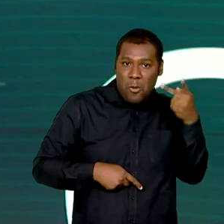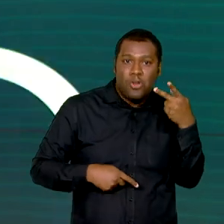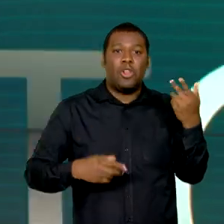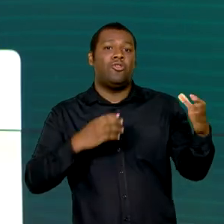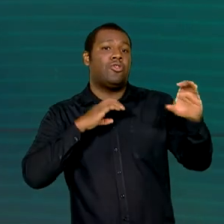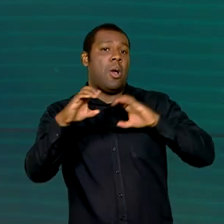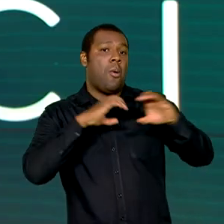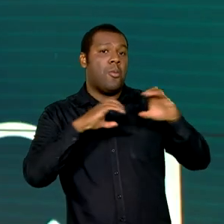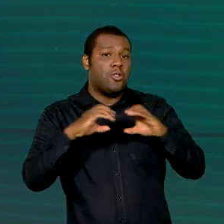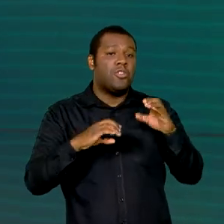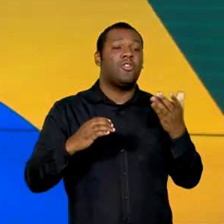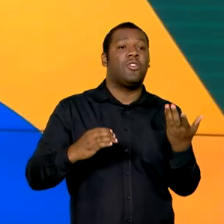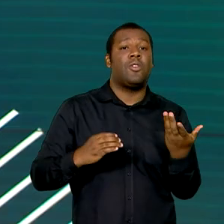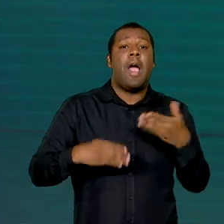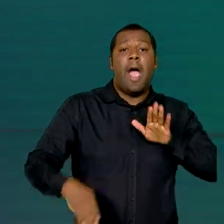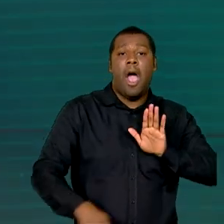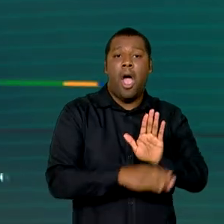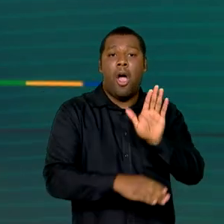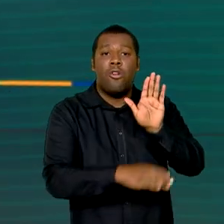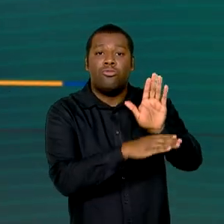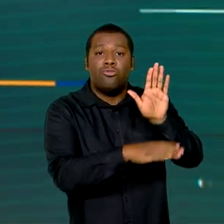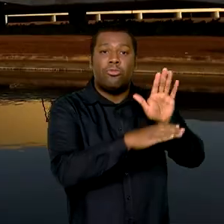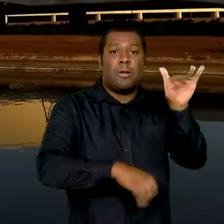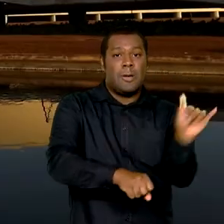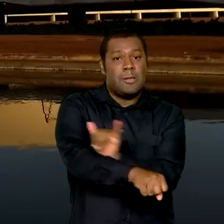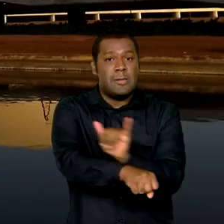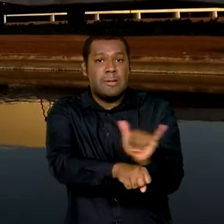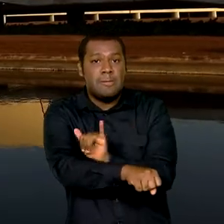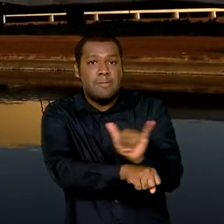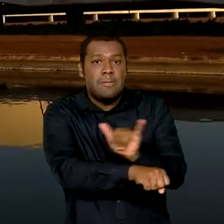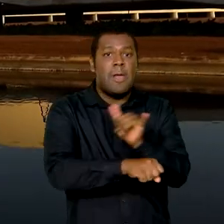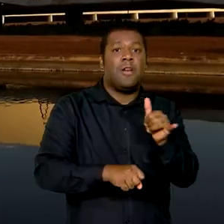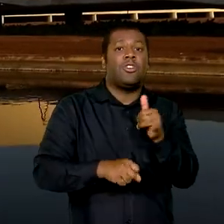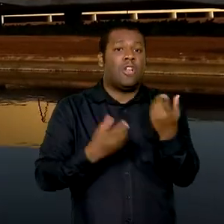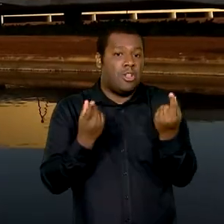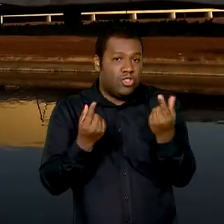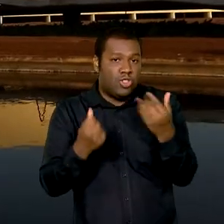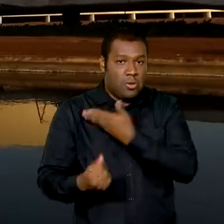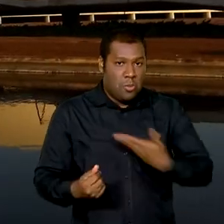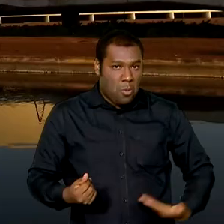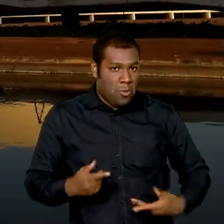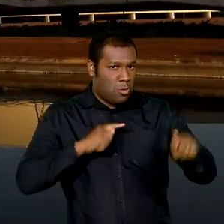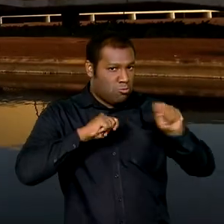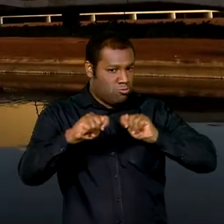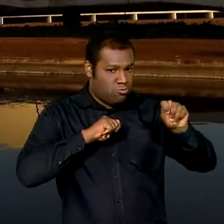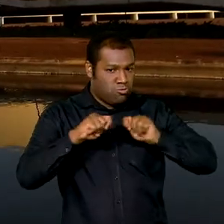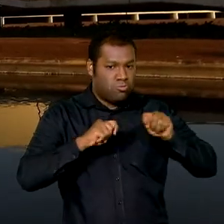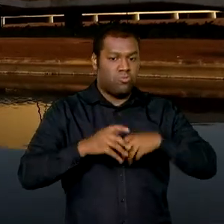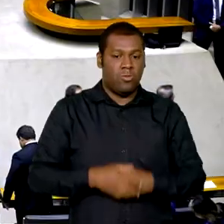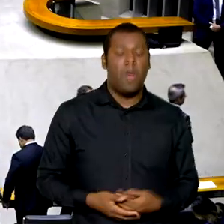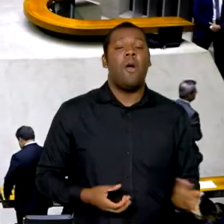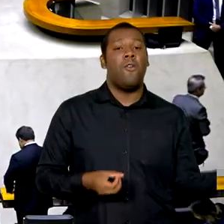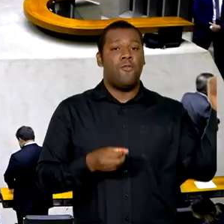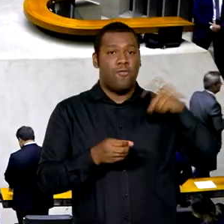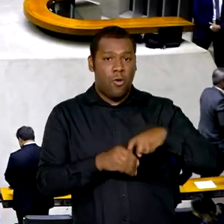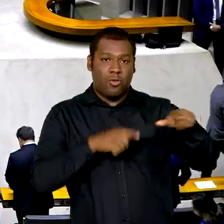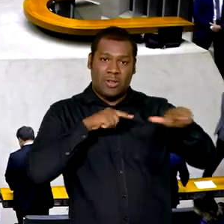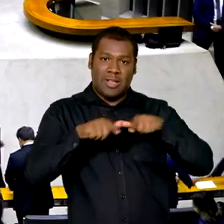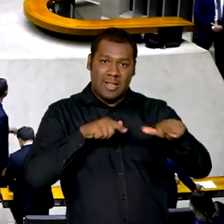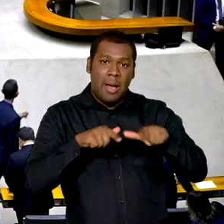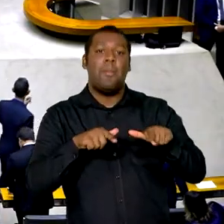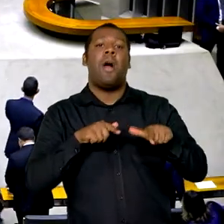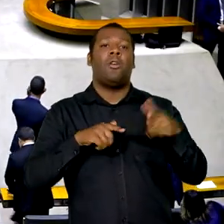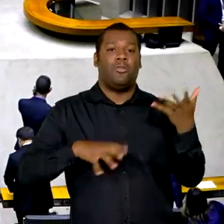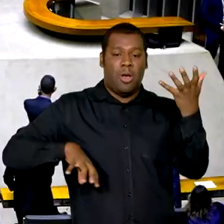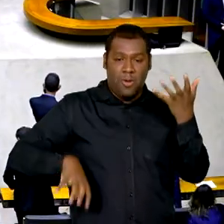medidas que visam equilibrar as contas públicas. Com o retorno dos trabalhos no Congresso Nacional, o governo quer